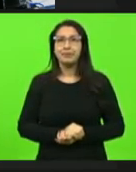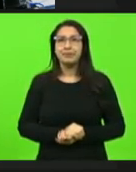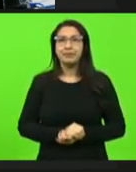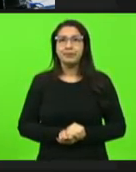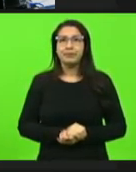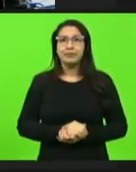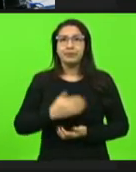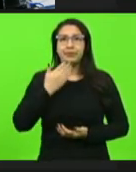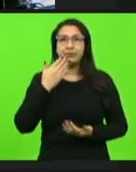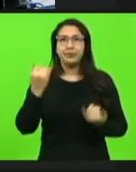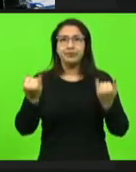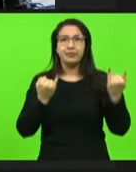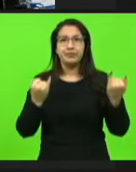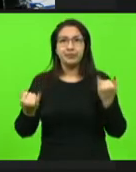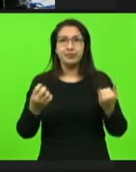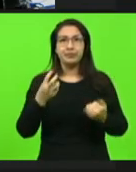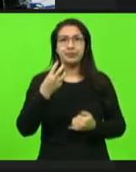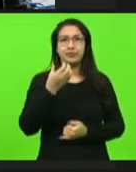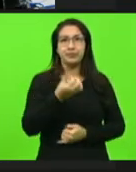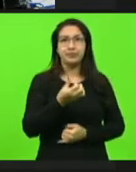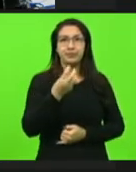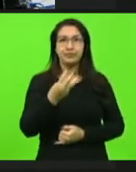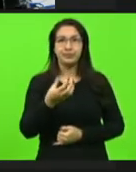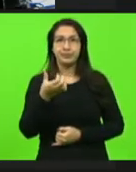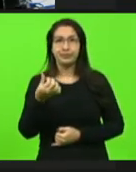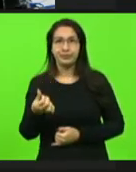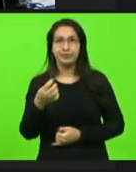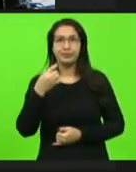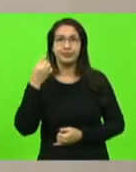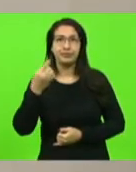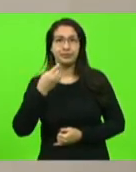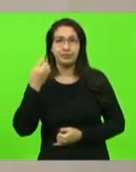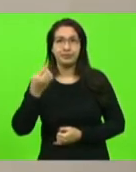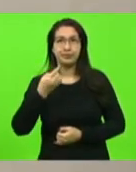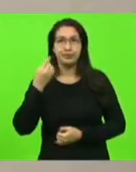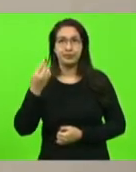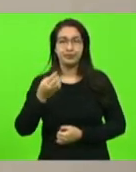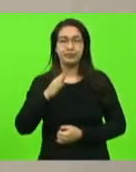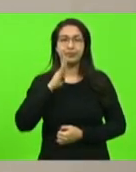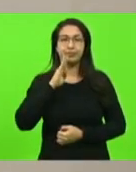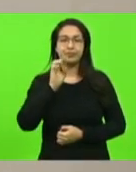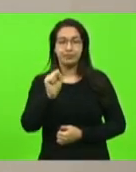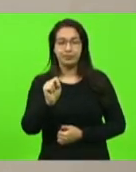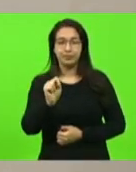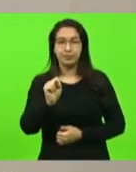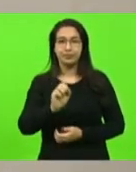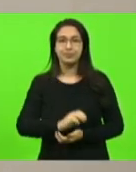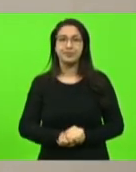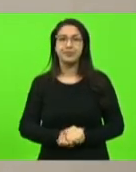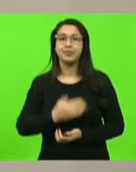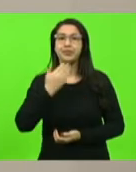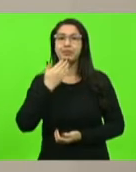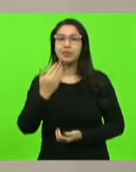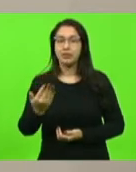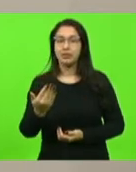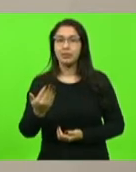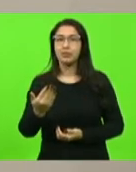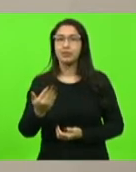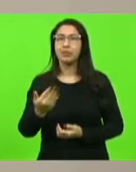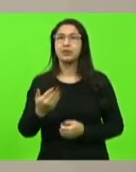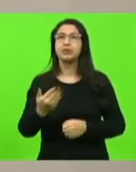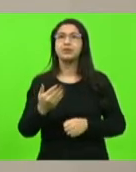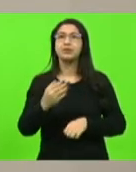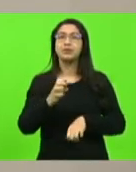Pedido de informação número 636, deputado Bruno Souza, solicitando ao secretário de Estado da Saúde